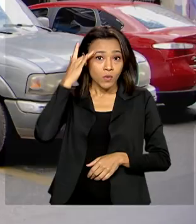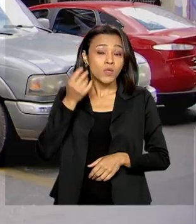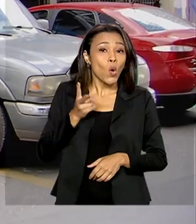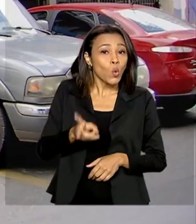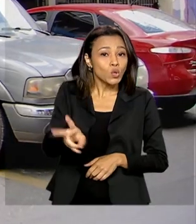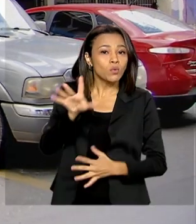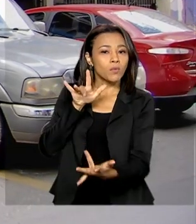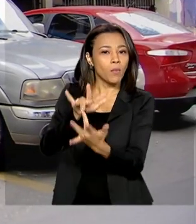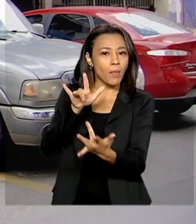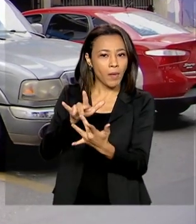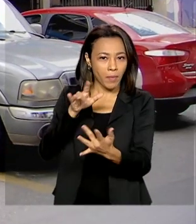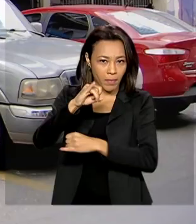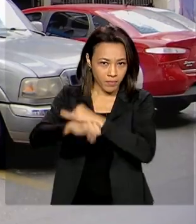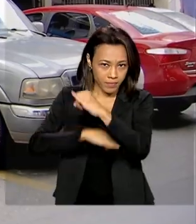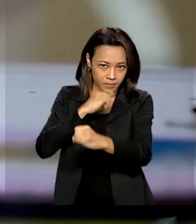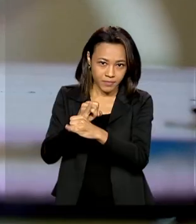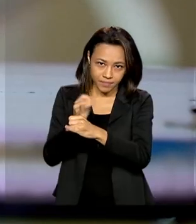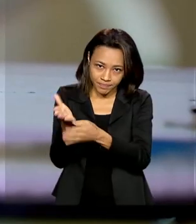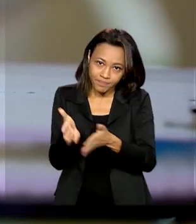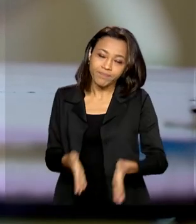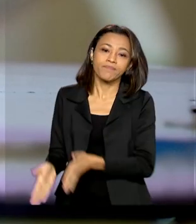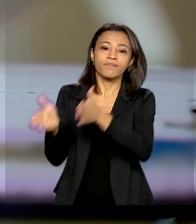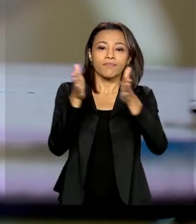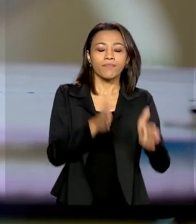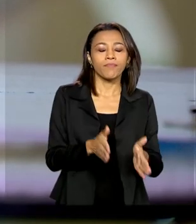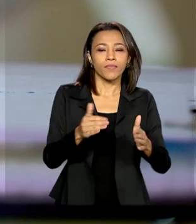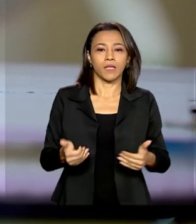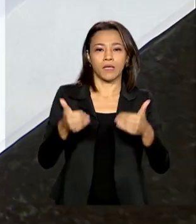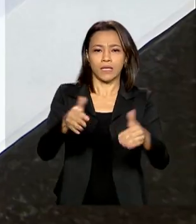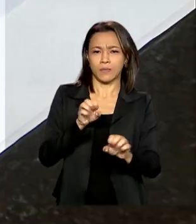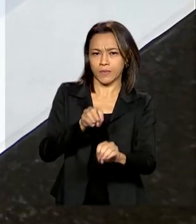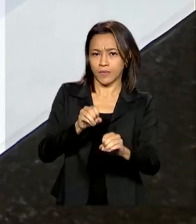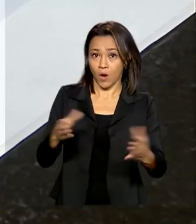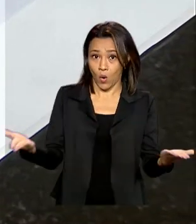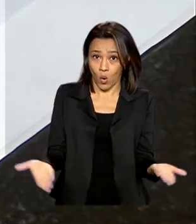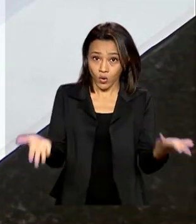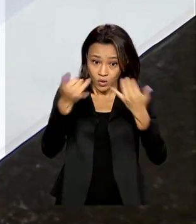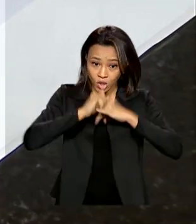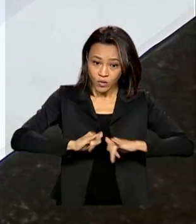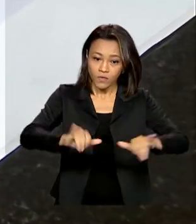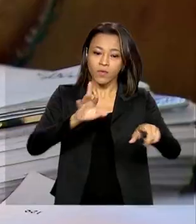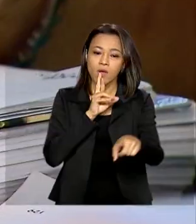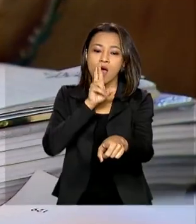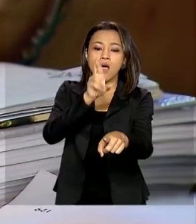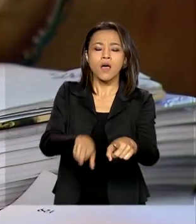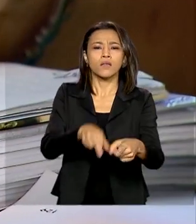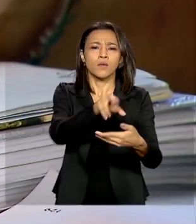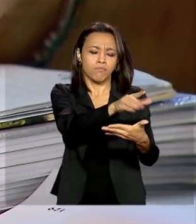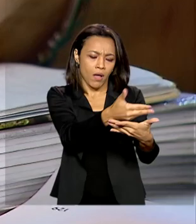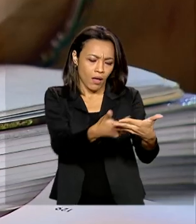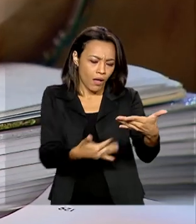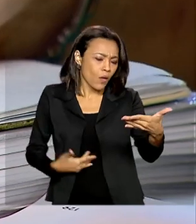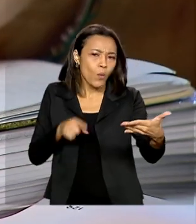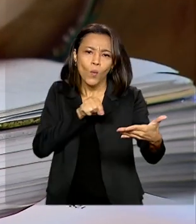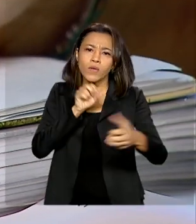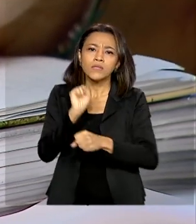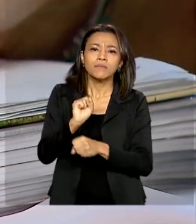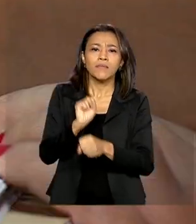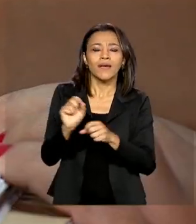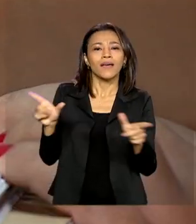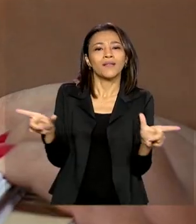canais de atendimento remoto. Ministério da Educação divulga hoje resultado da lista de espera do programa